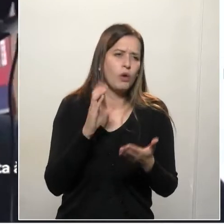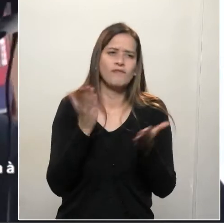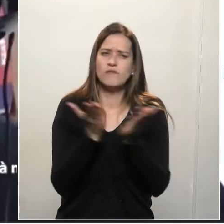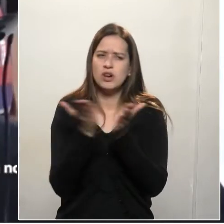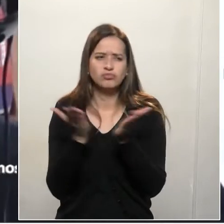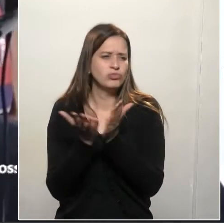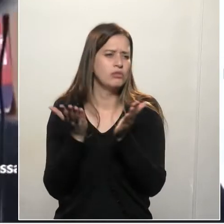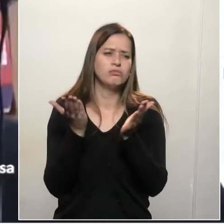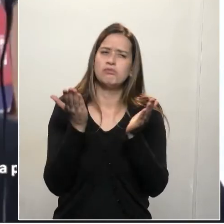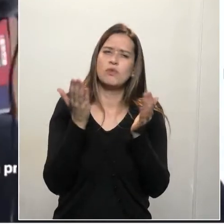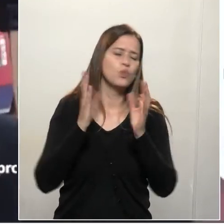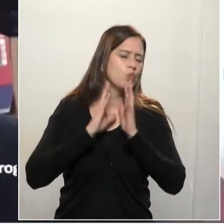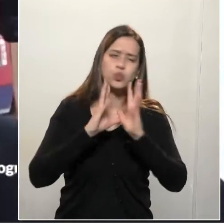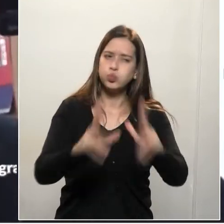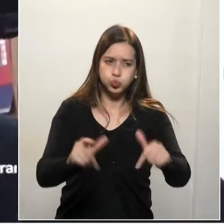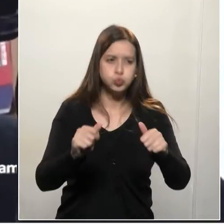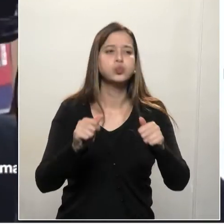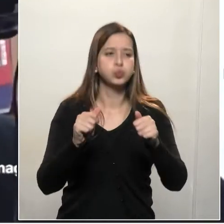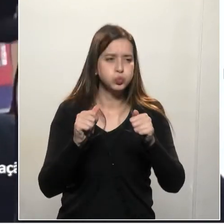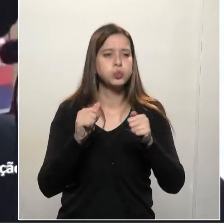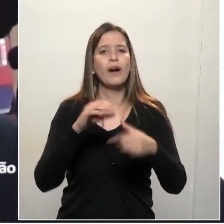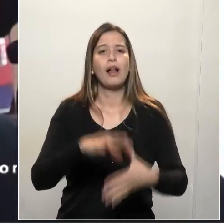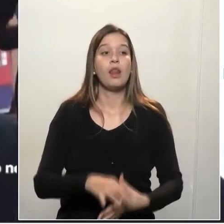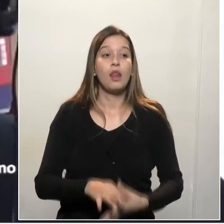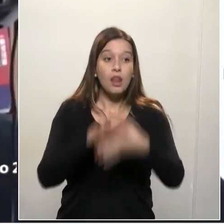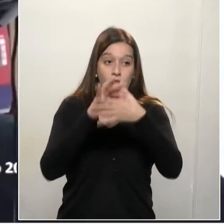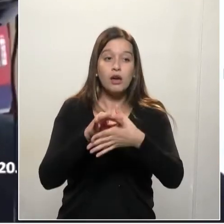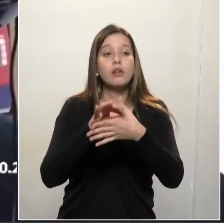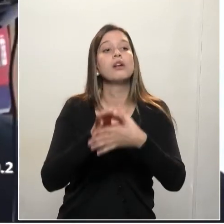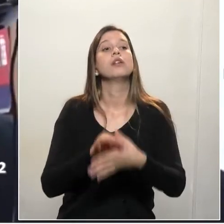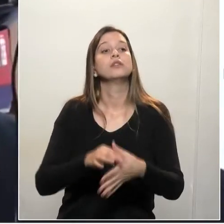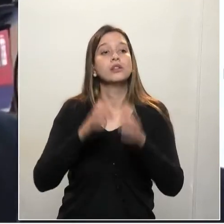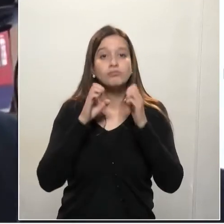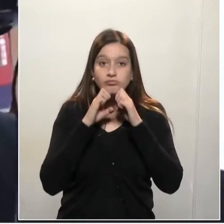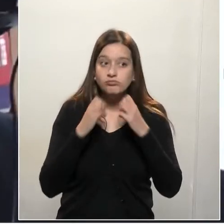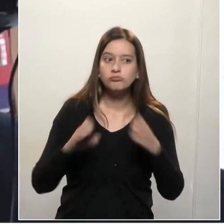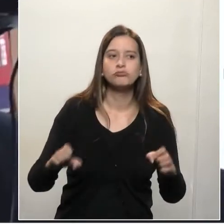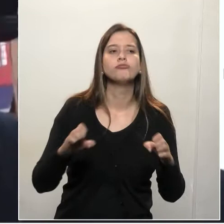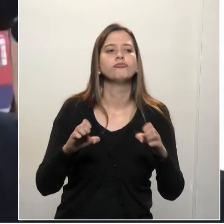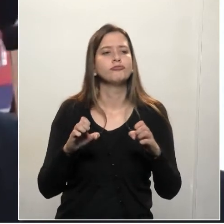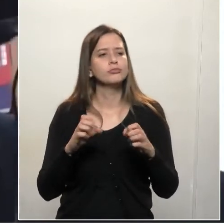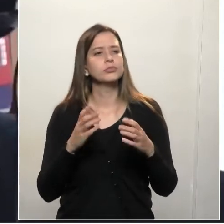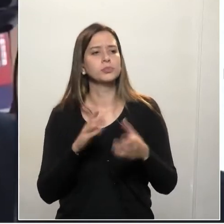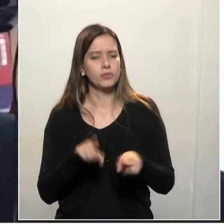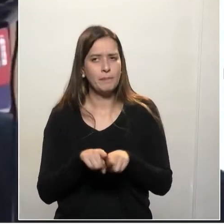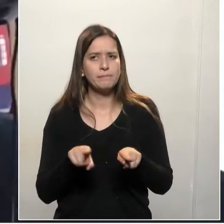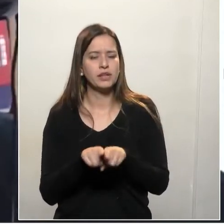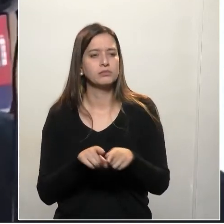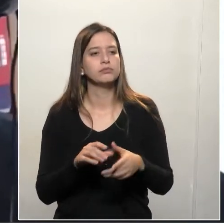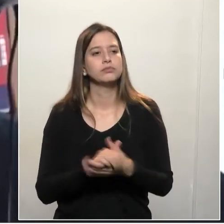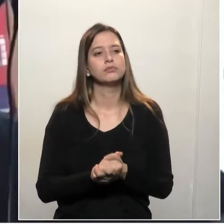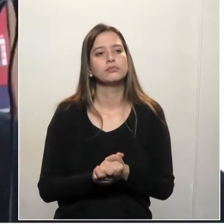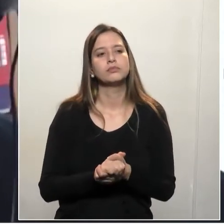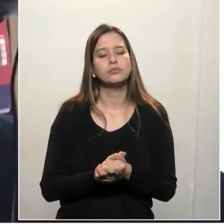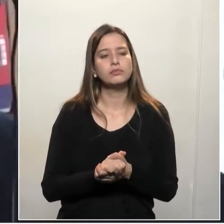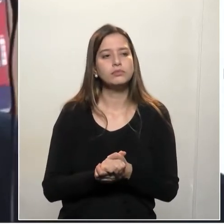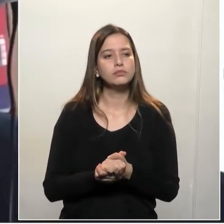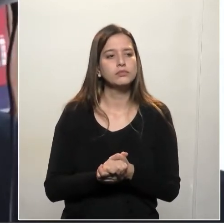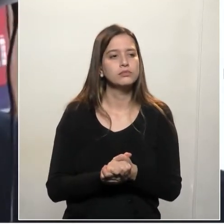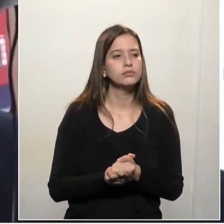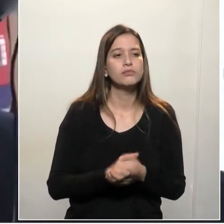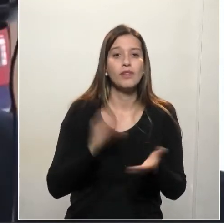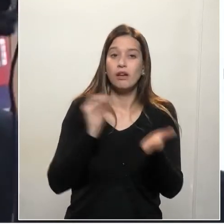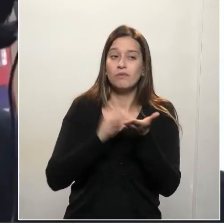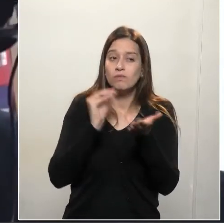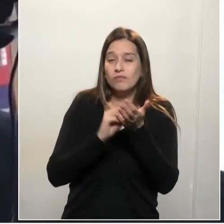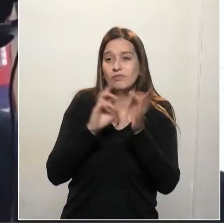templos religiosos, lideranças evangélicas, estão simplesmente desrespeitando